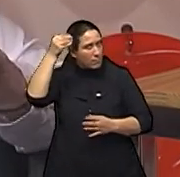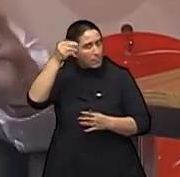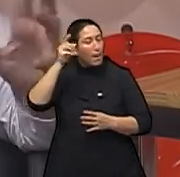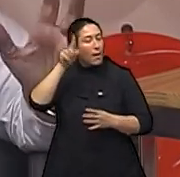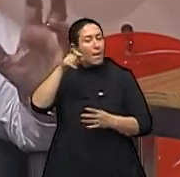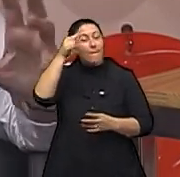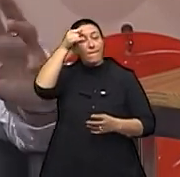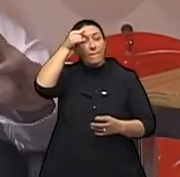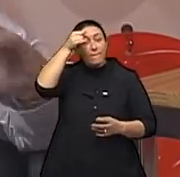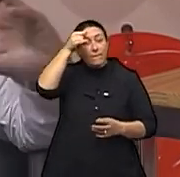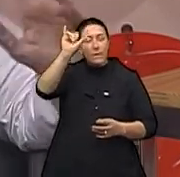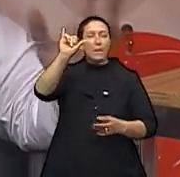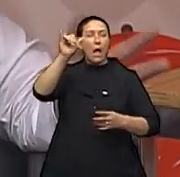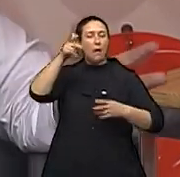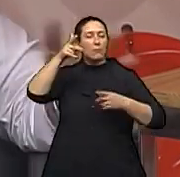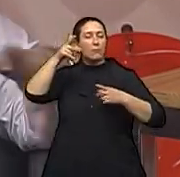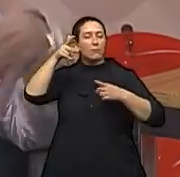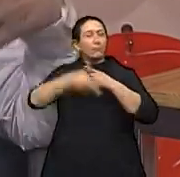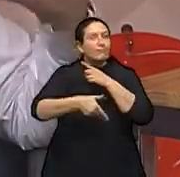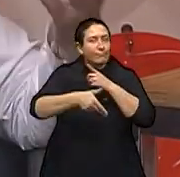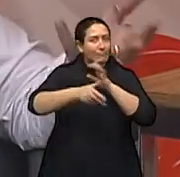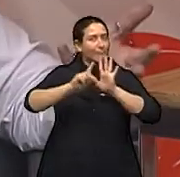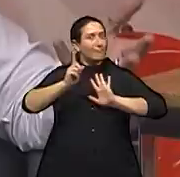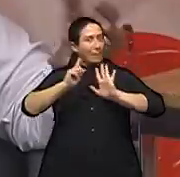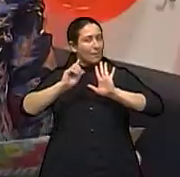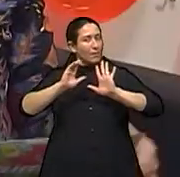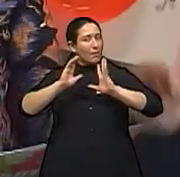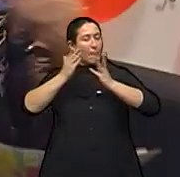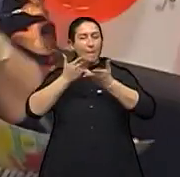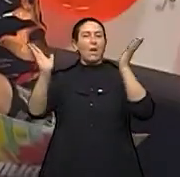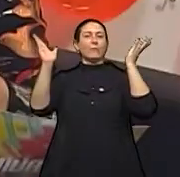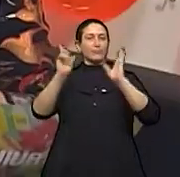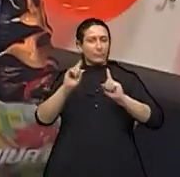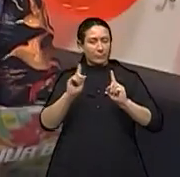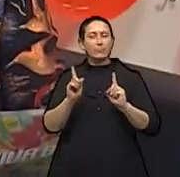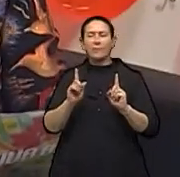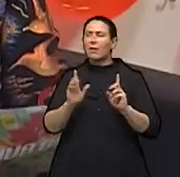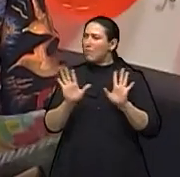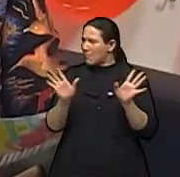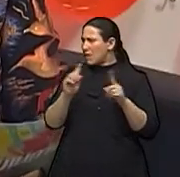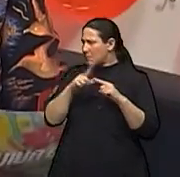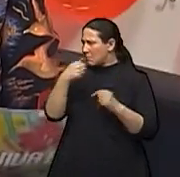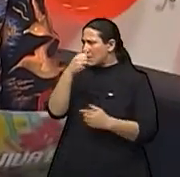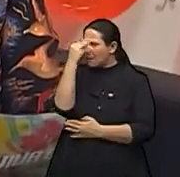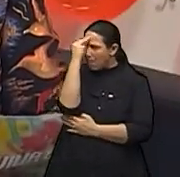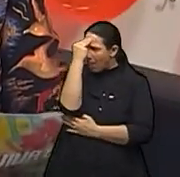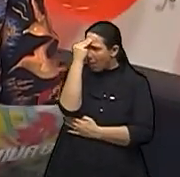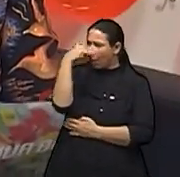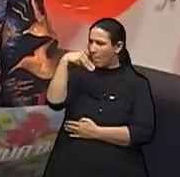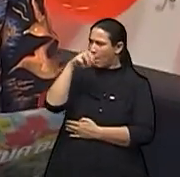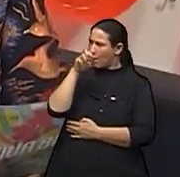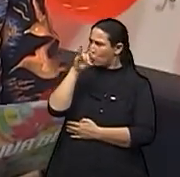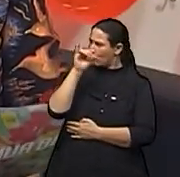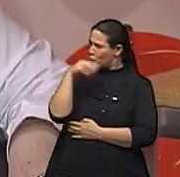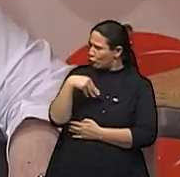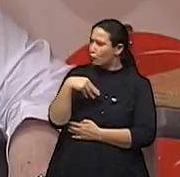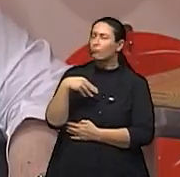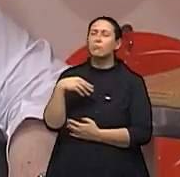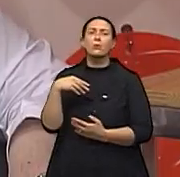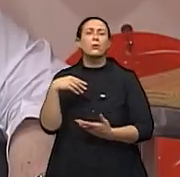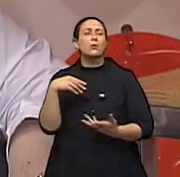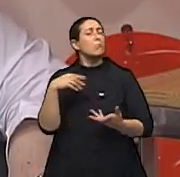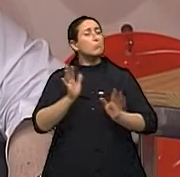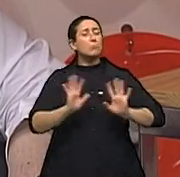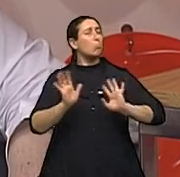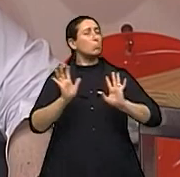as coisas se percam. Claro. E ele tem que ser médium? Ele tem que ser praticante da religião? Não, não é